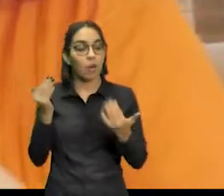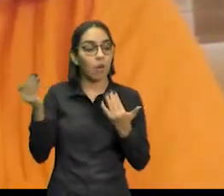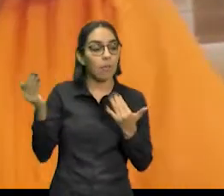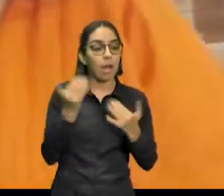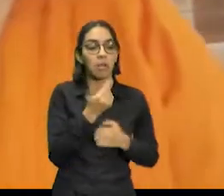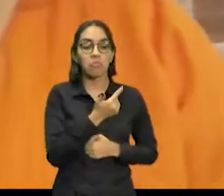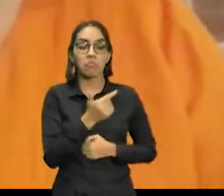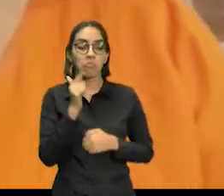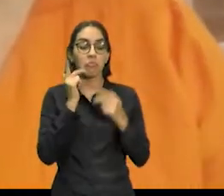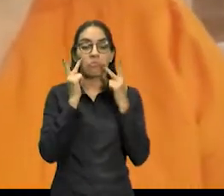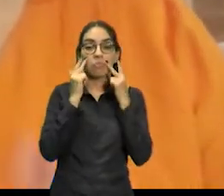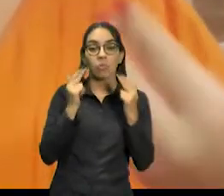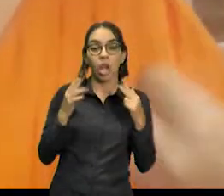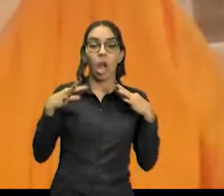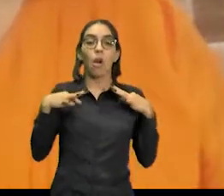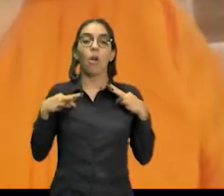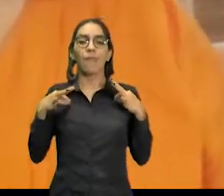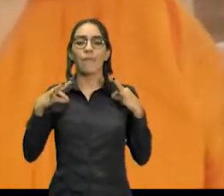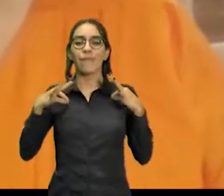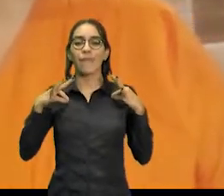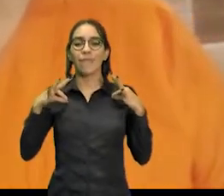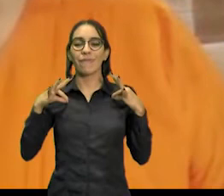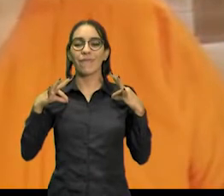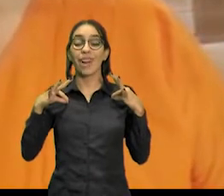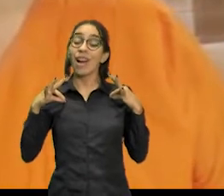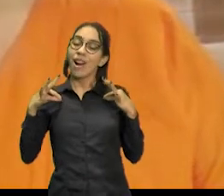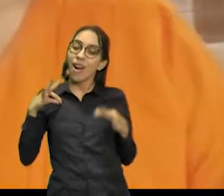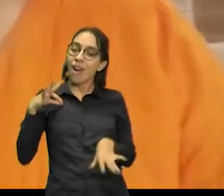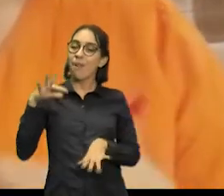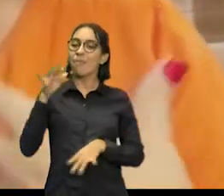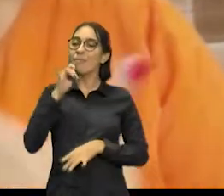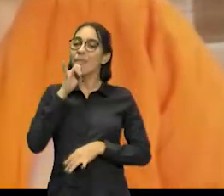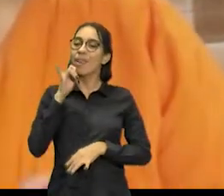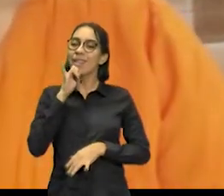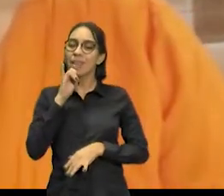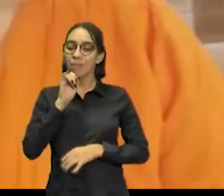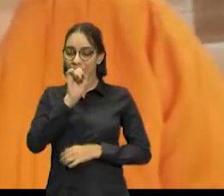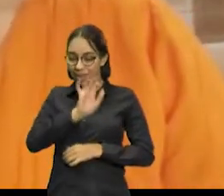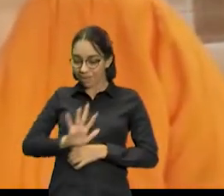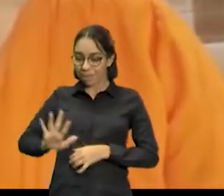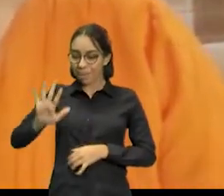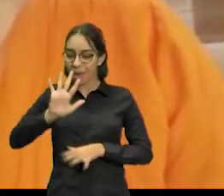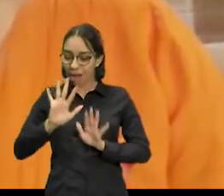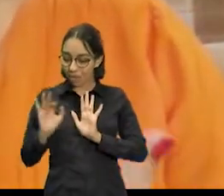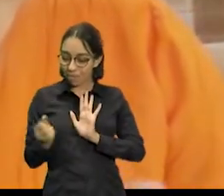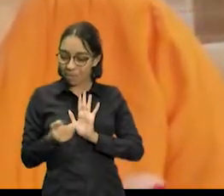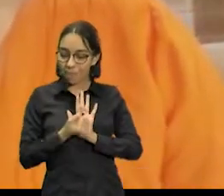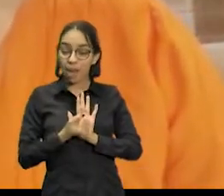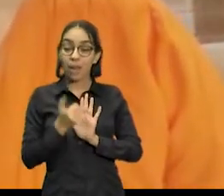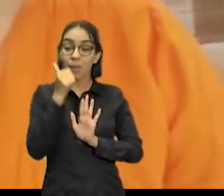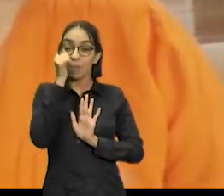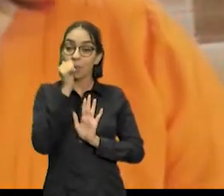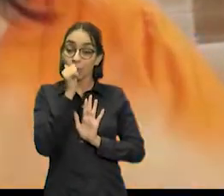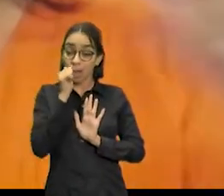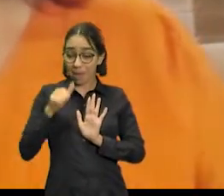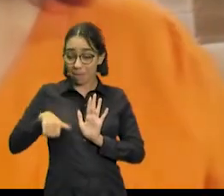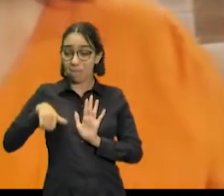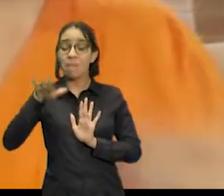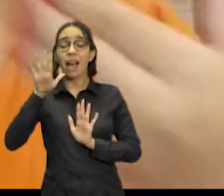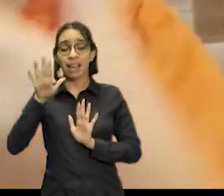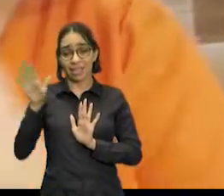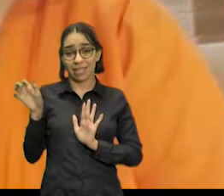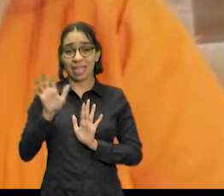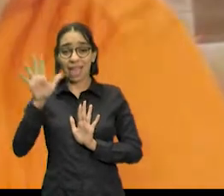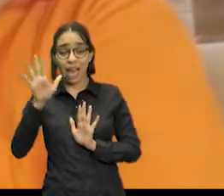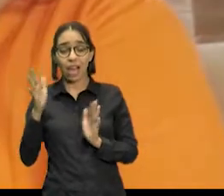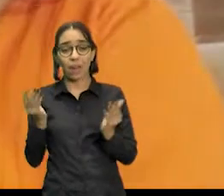Uma blusa, por exemplo, com uma imagem de personagens femininos custaria mais caro do quanto se